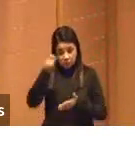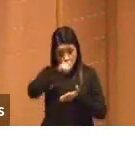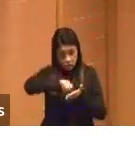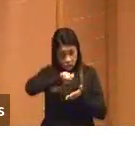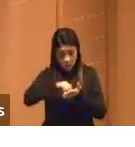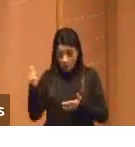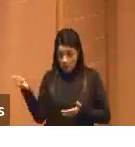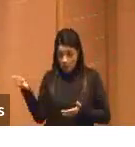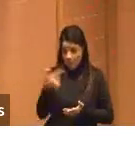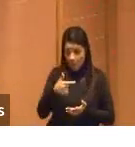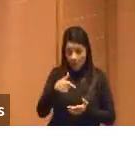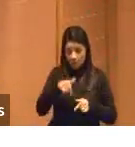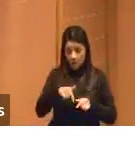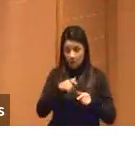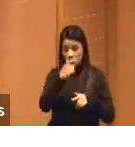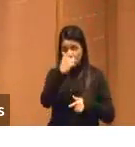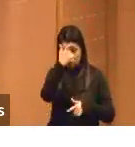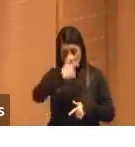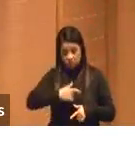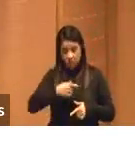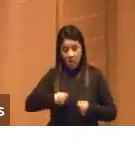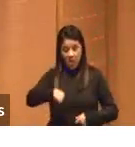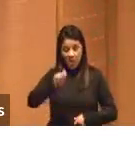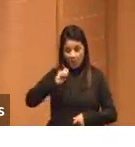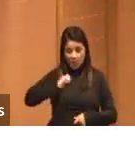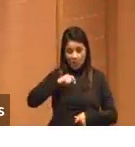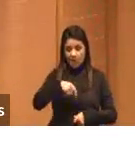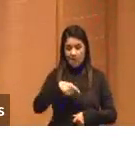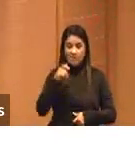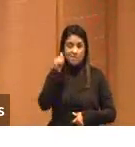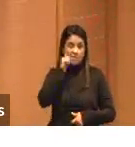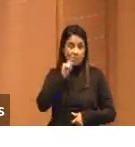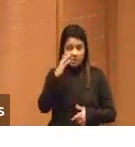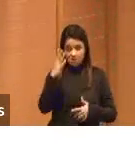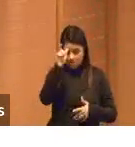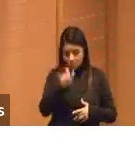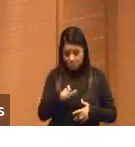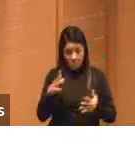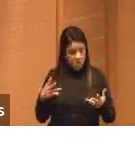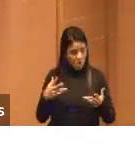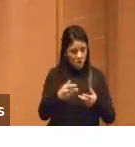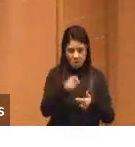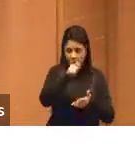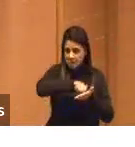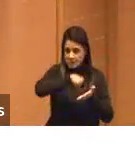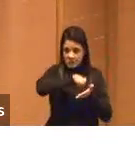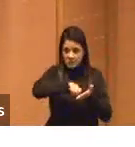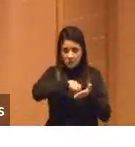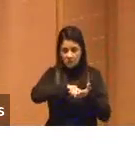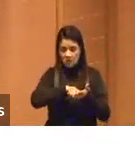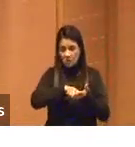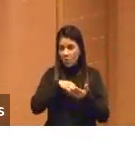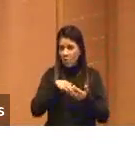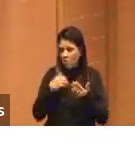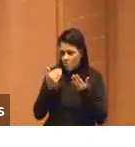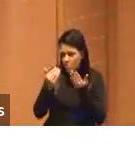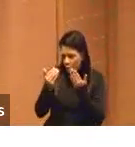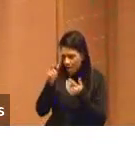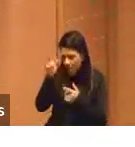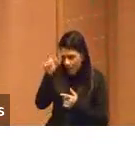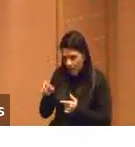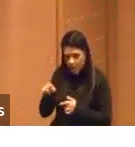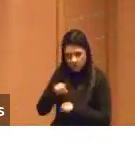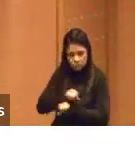que essa altura que eu admiro, que para mim escreve maravilhosamente bem, eu não vou nem tentar mais me comparar a ele, é uma